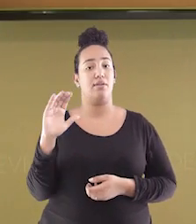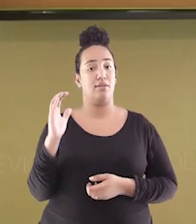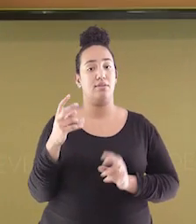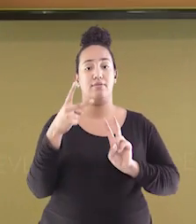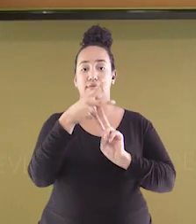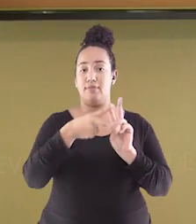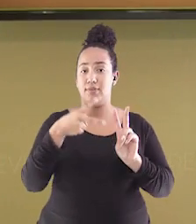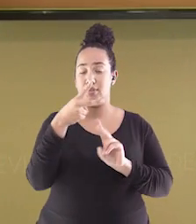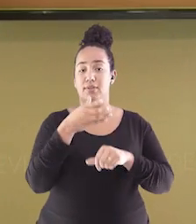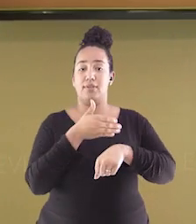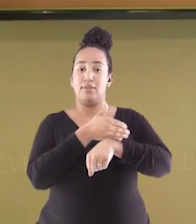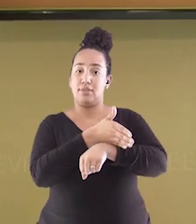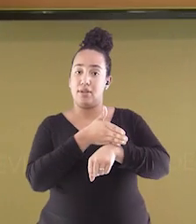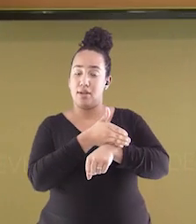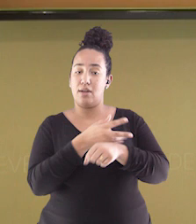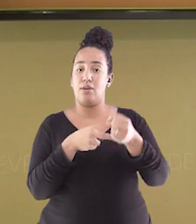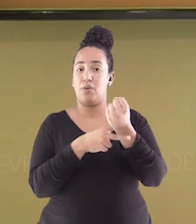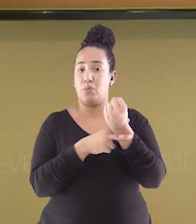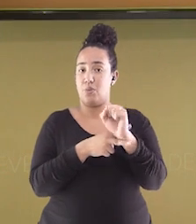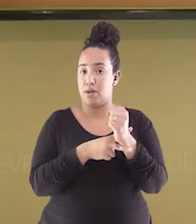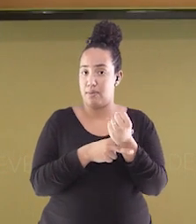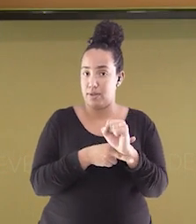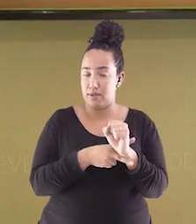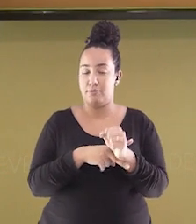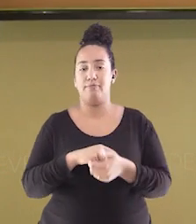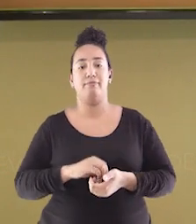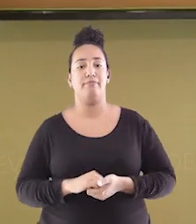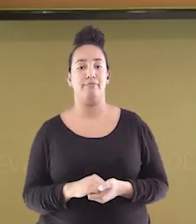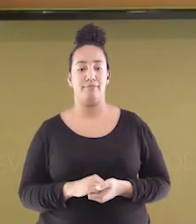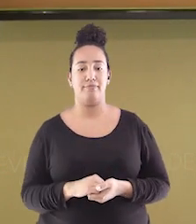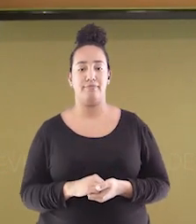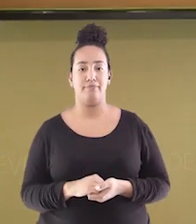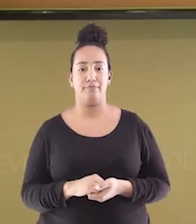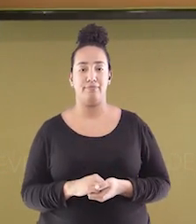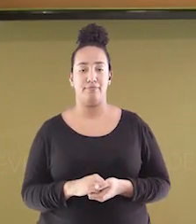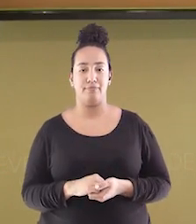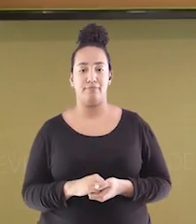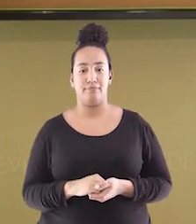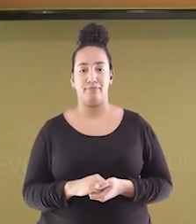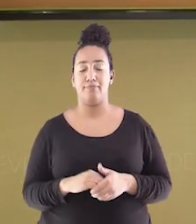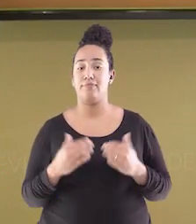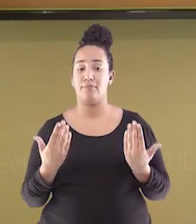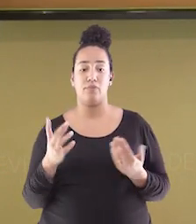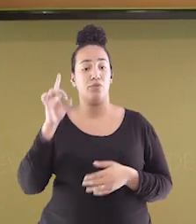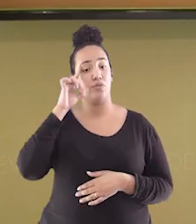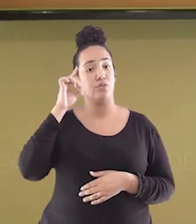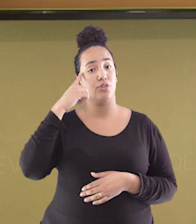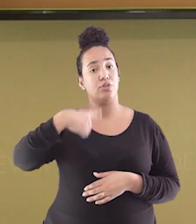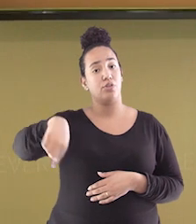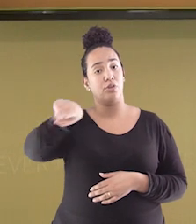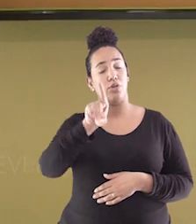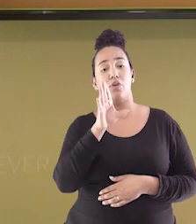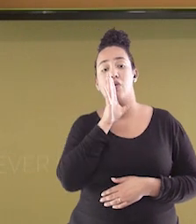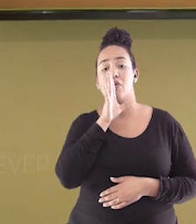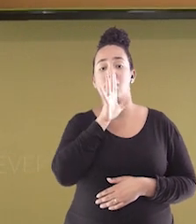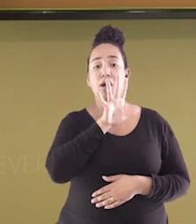Cariacica, Serra, Fundão e Guarapari. No nosso dia a dia, conhecemos essa